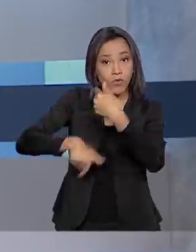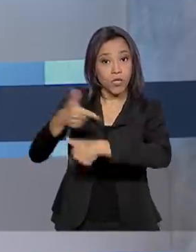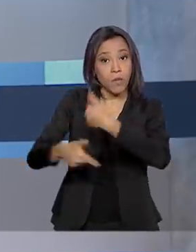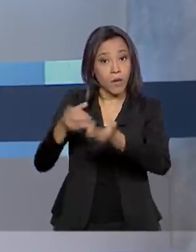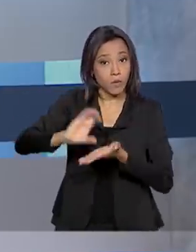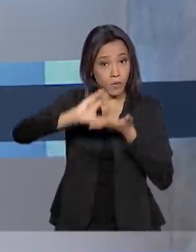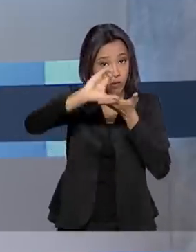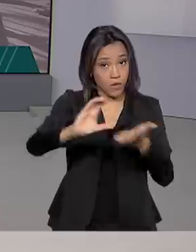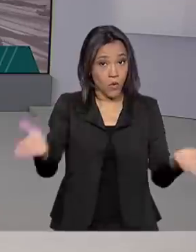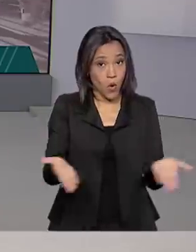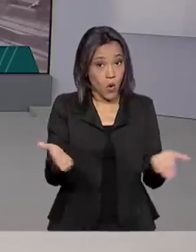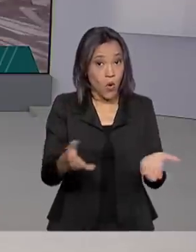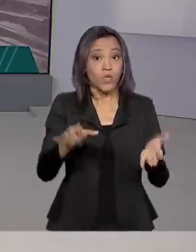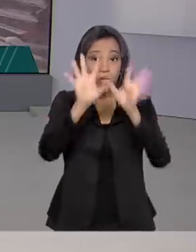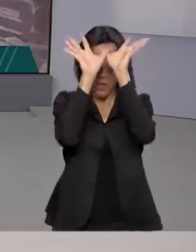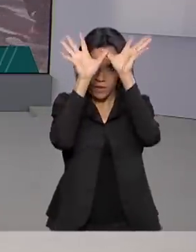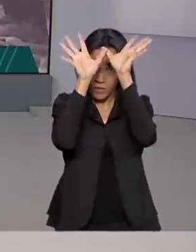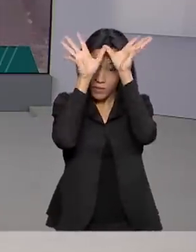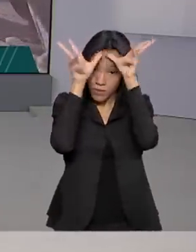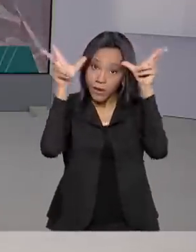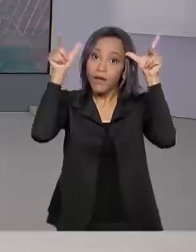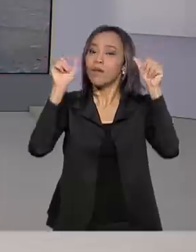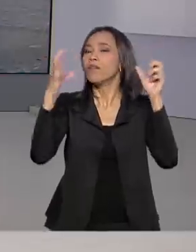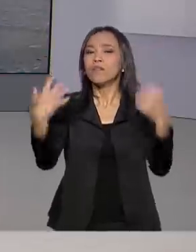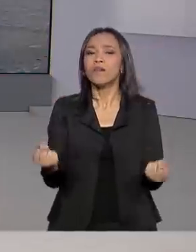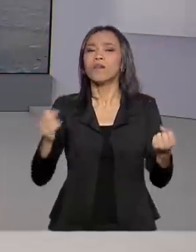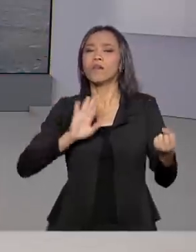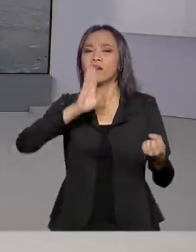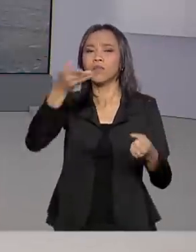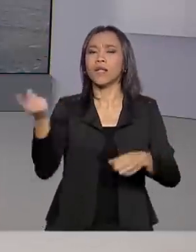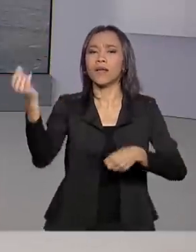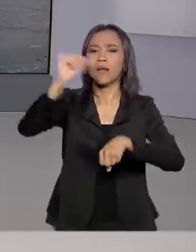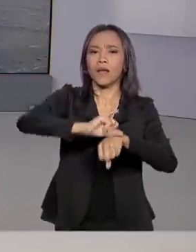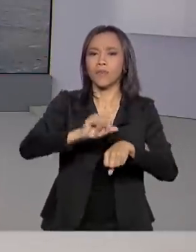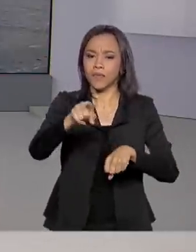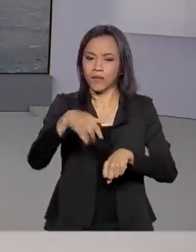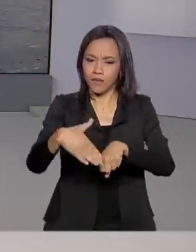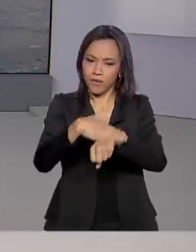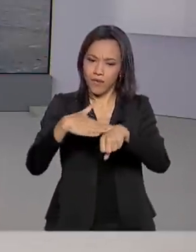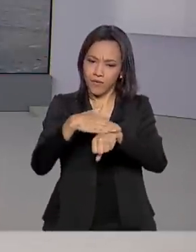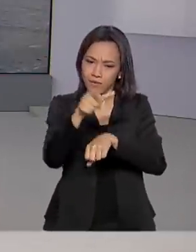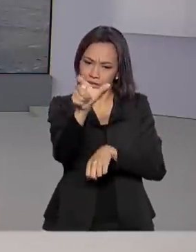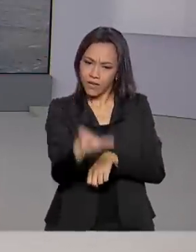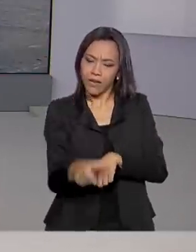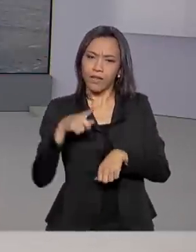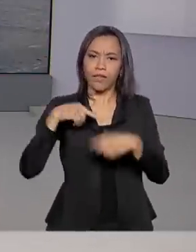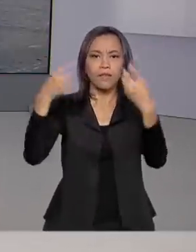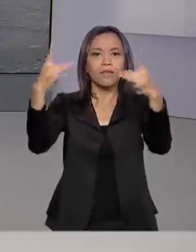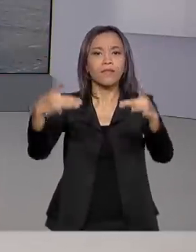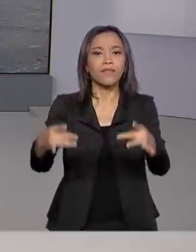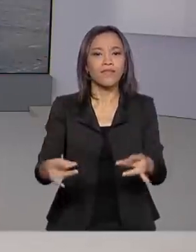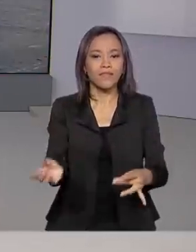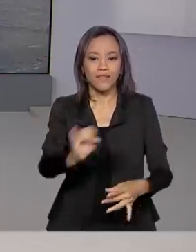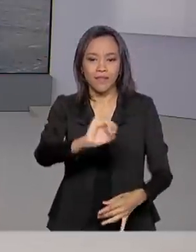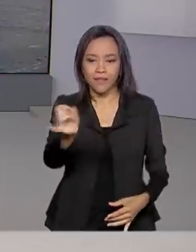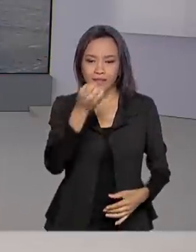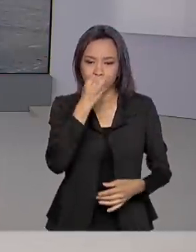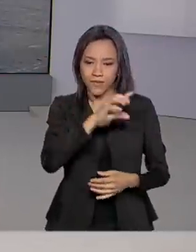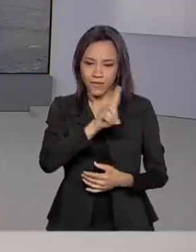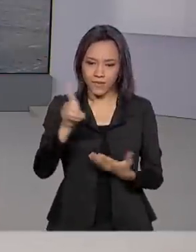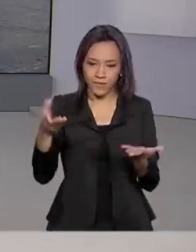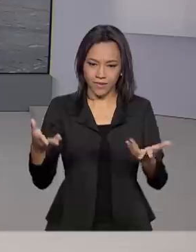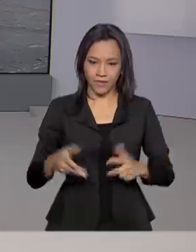ele está no Acre. Vamos então até a capital Rio Branco conversar com Dimas Soldi. Ele traz os detalhes para a gente. Oi, Dimas, bom dia.